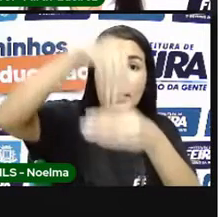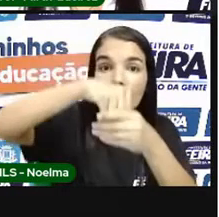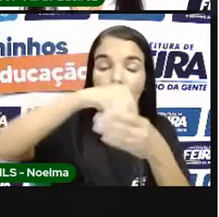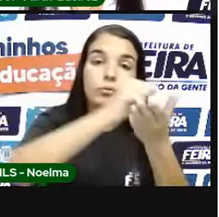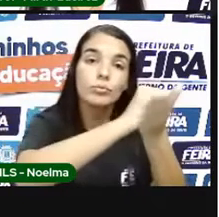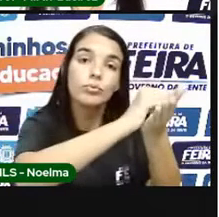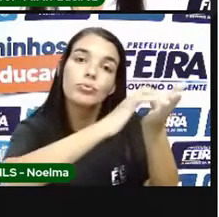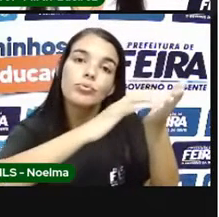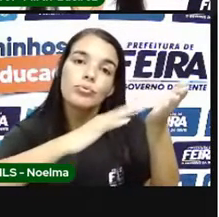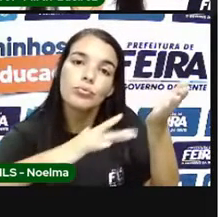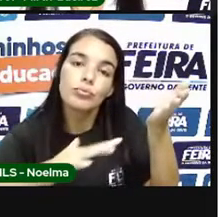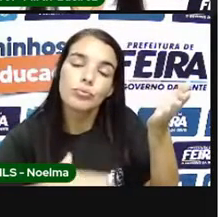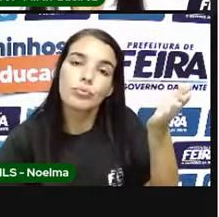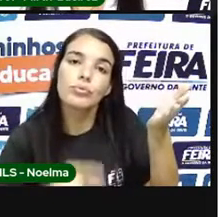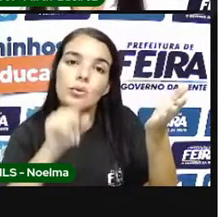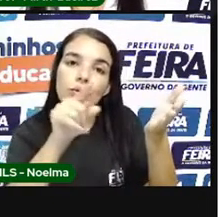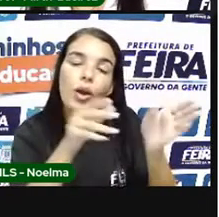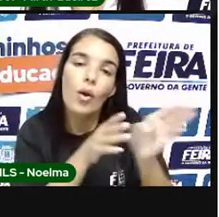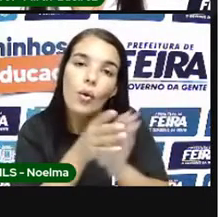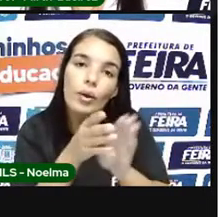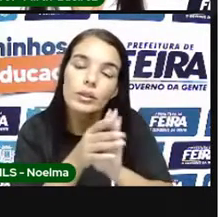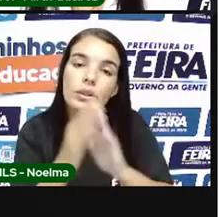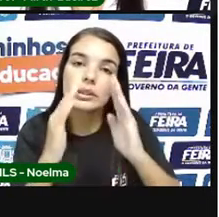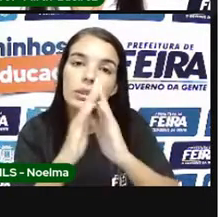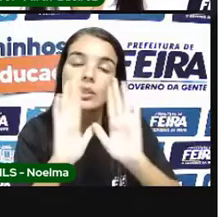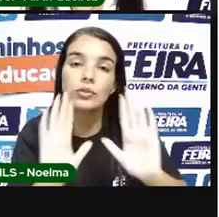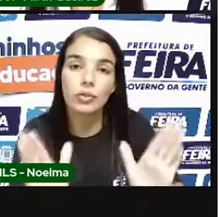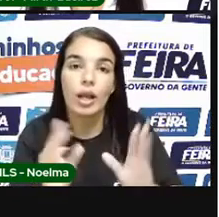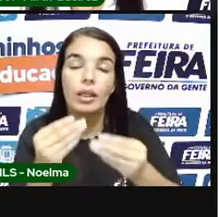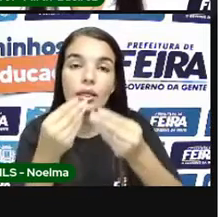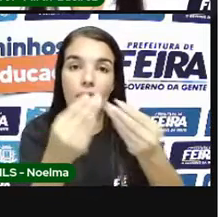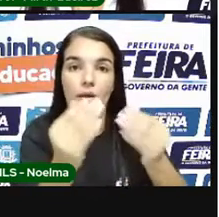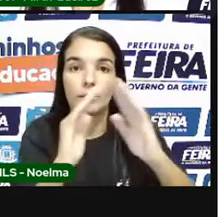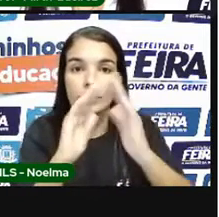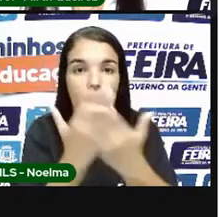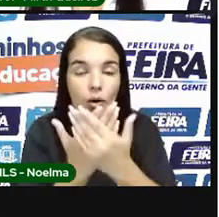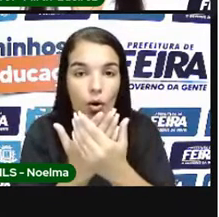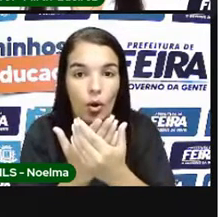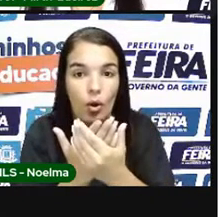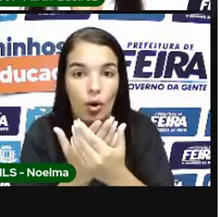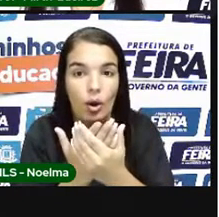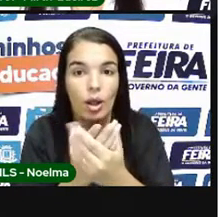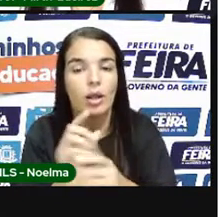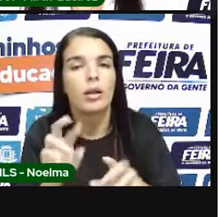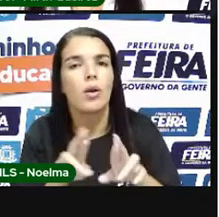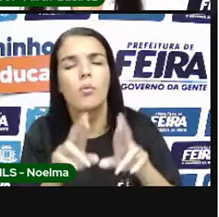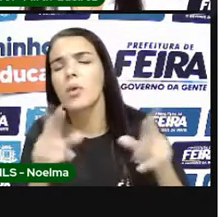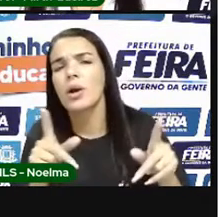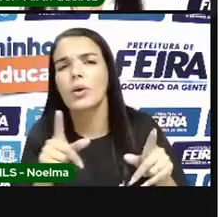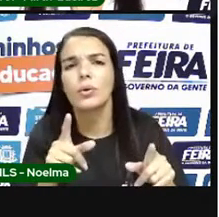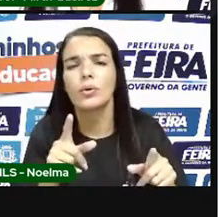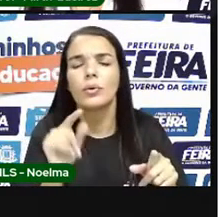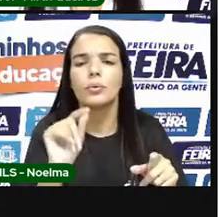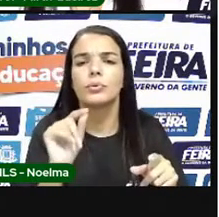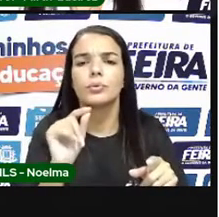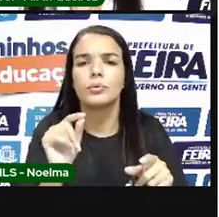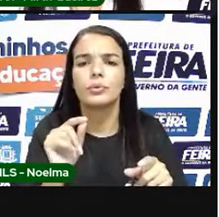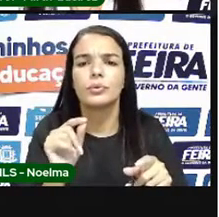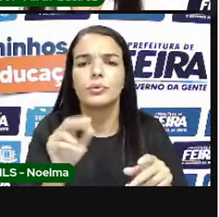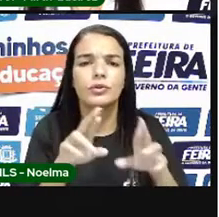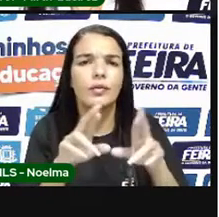Do bloco Aí de atividades E orientações Que vocês receberam Das escolas Tá? Qual a diferença Entre o total De